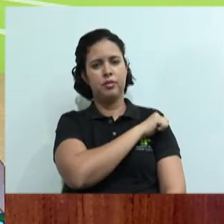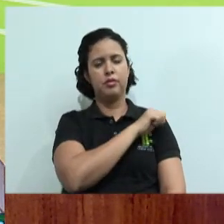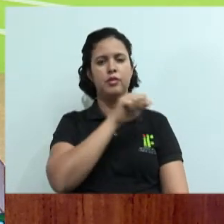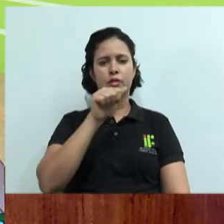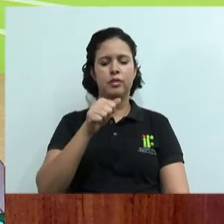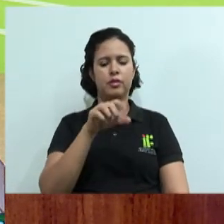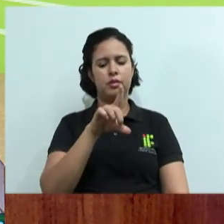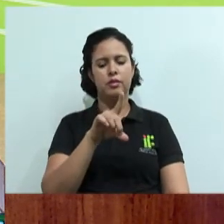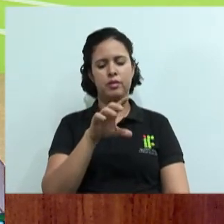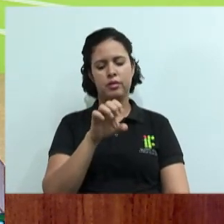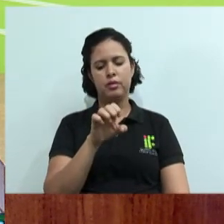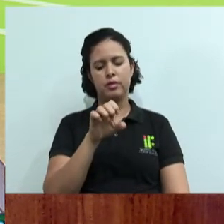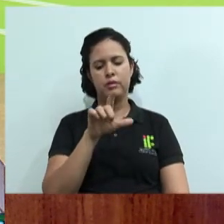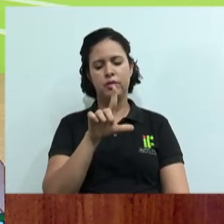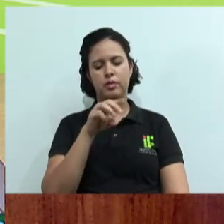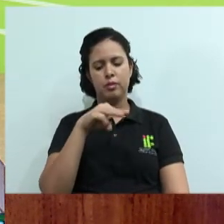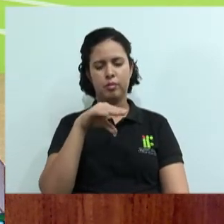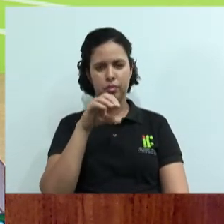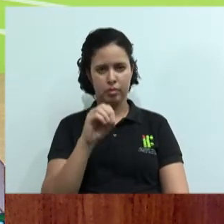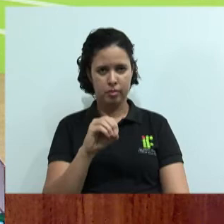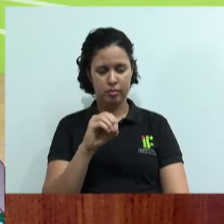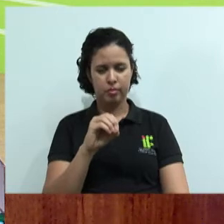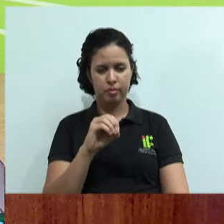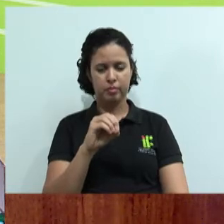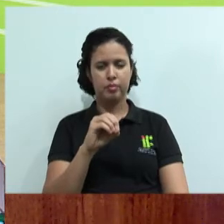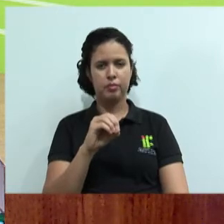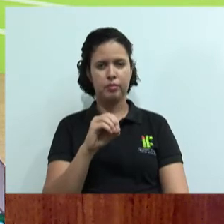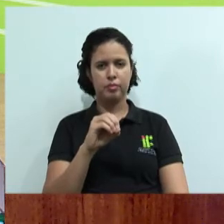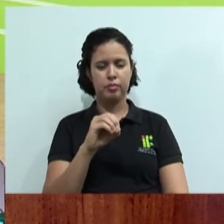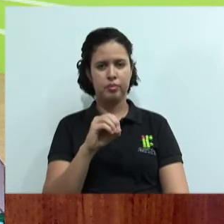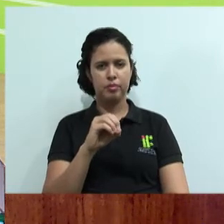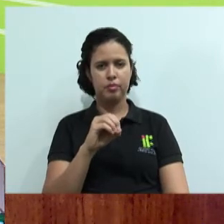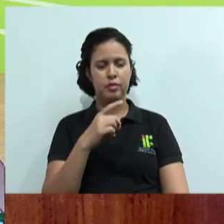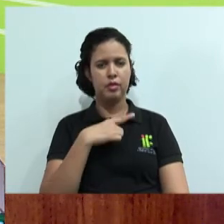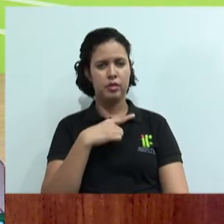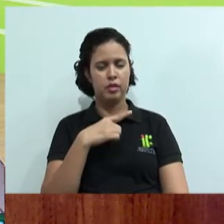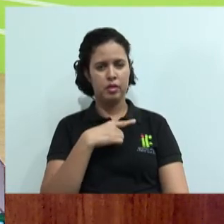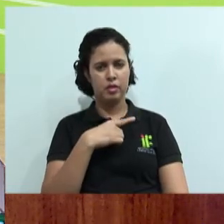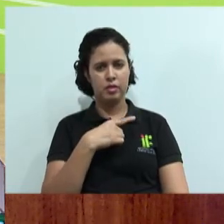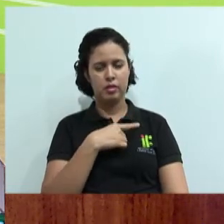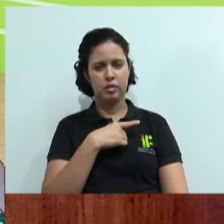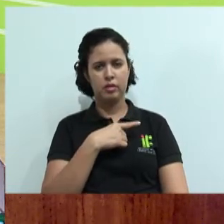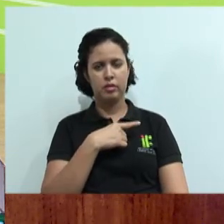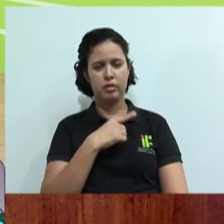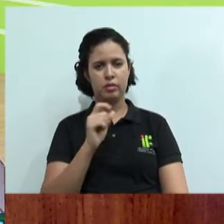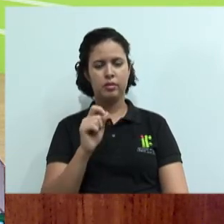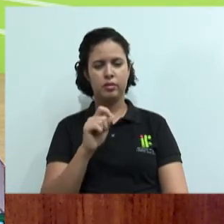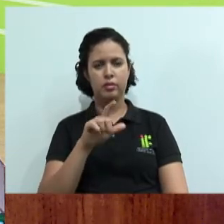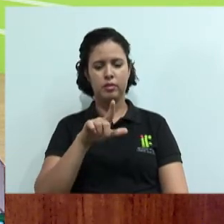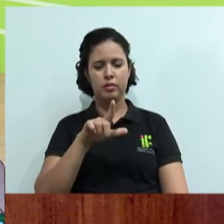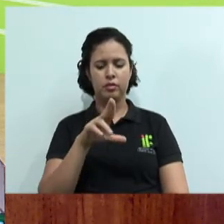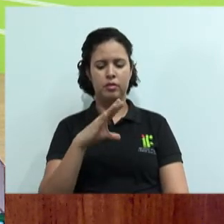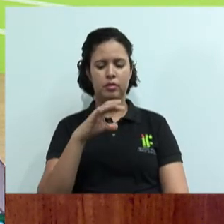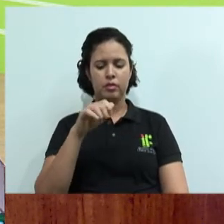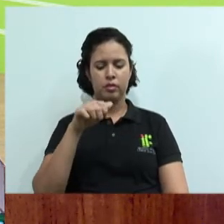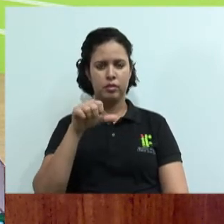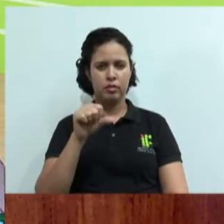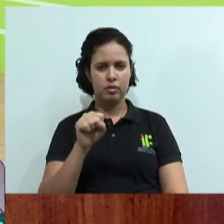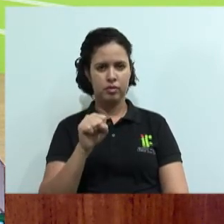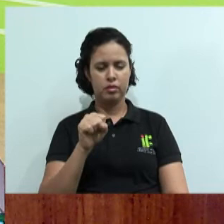deu a resposta aí das questões 1 e 2, não vamos repetir aqui. Mas temos aqui do Lucas, né? Da escola